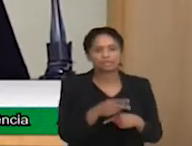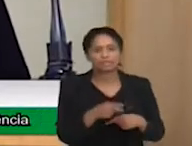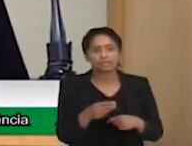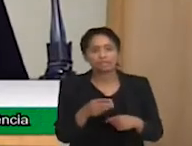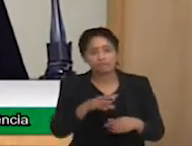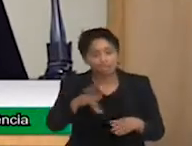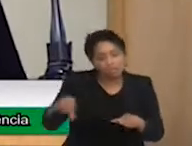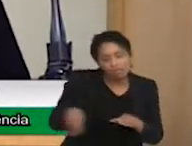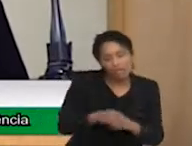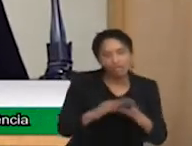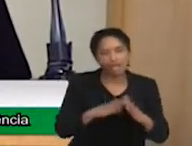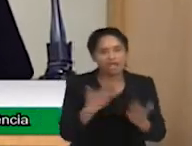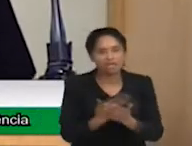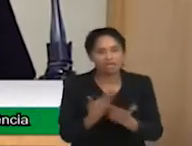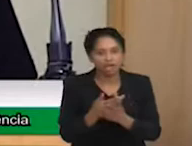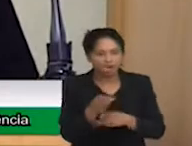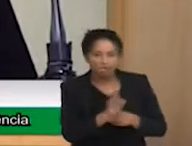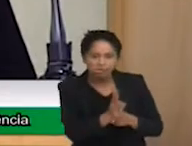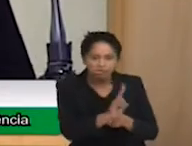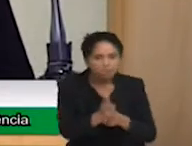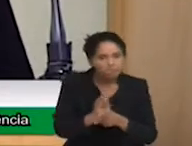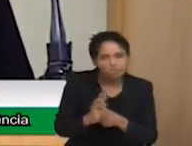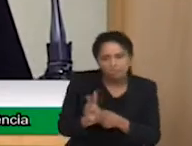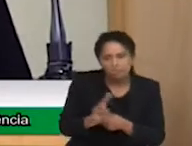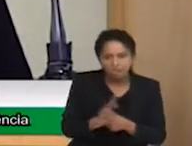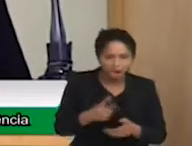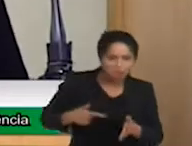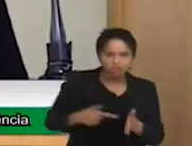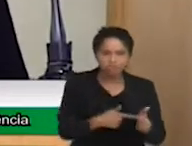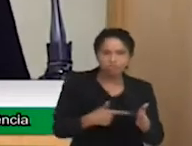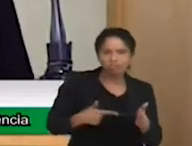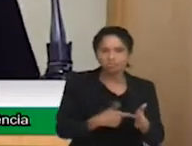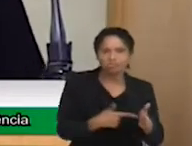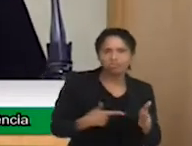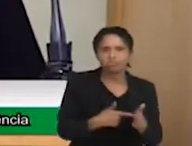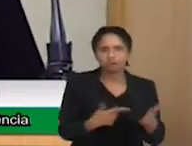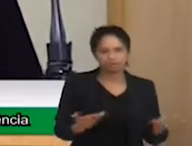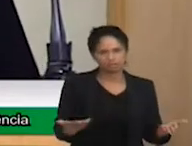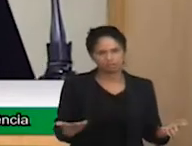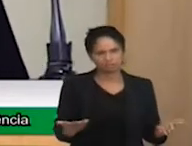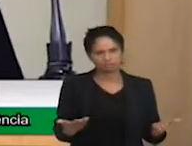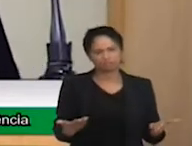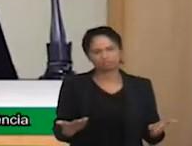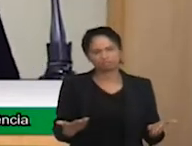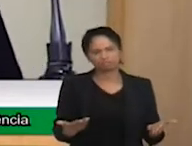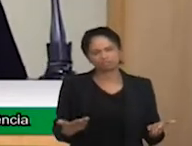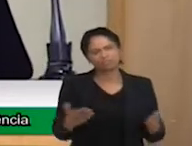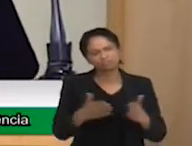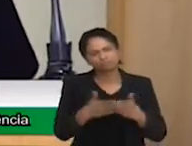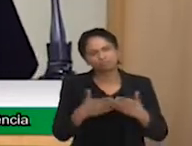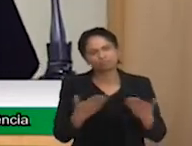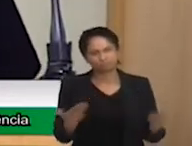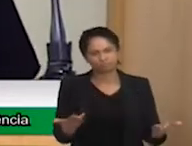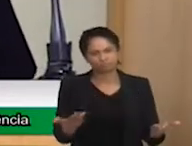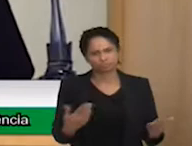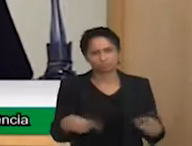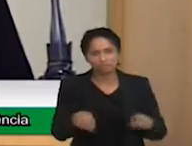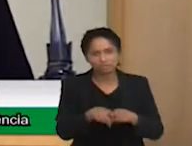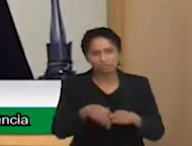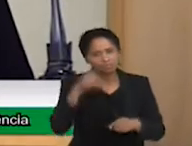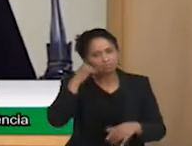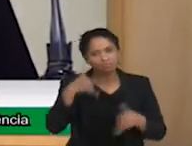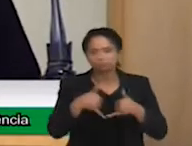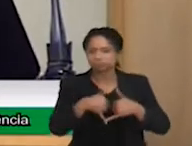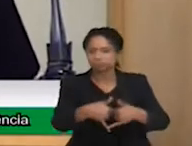inúmeras reuniões, denúncias e usando, inclusive, a ouvidoria do município para zelar pela